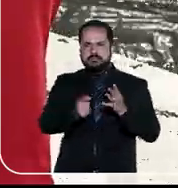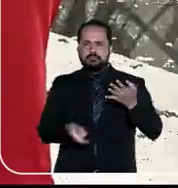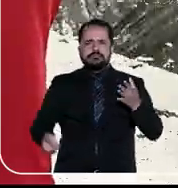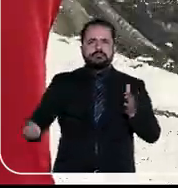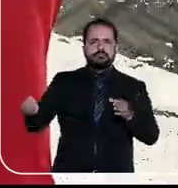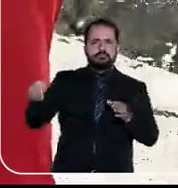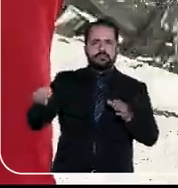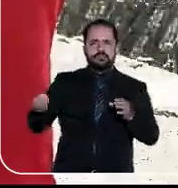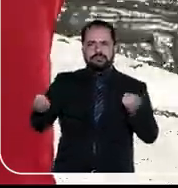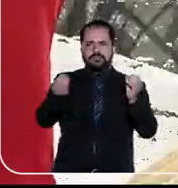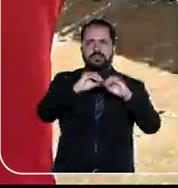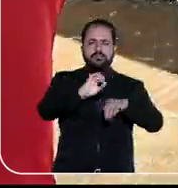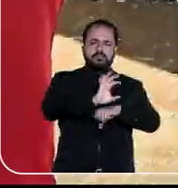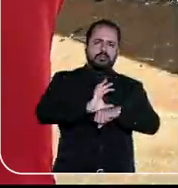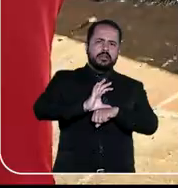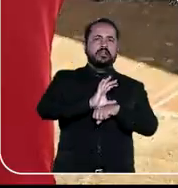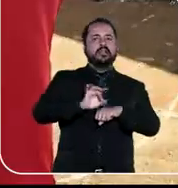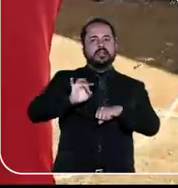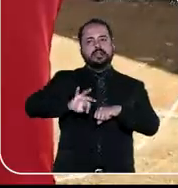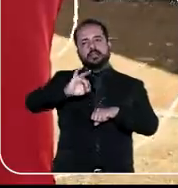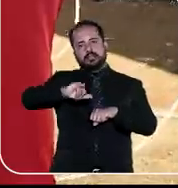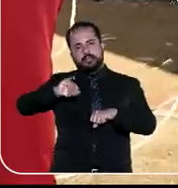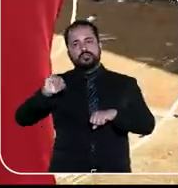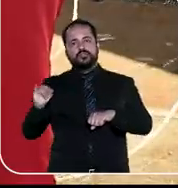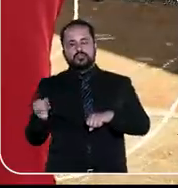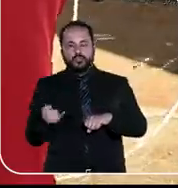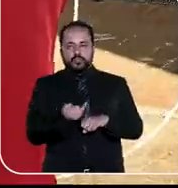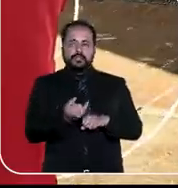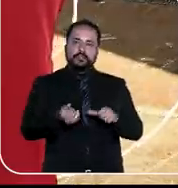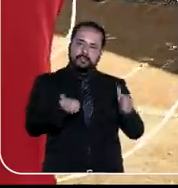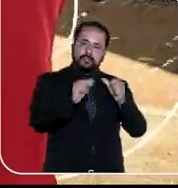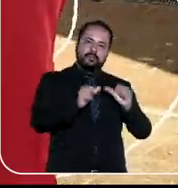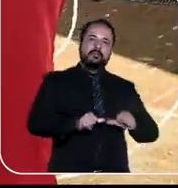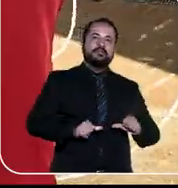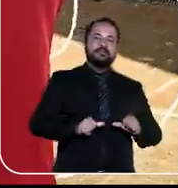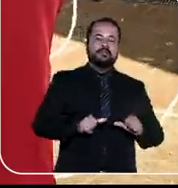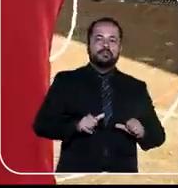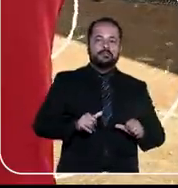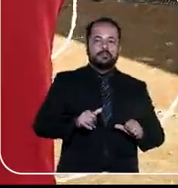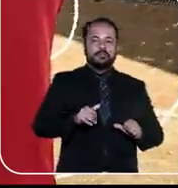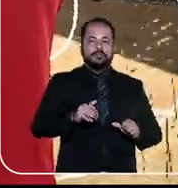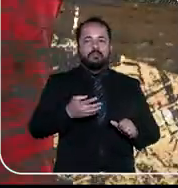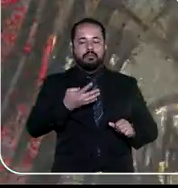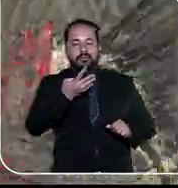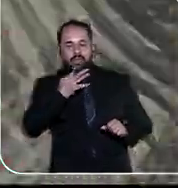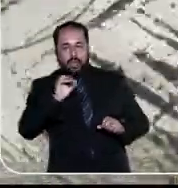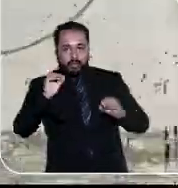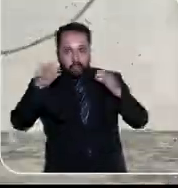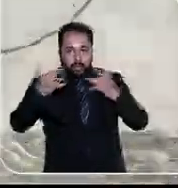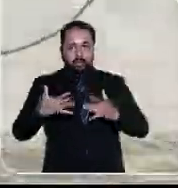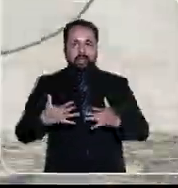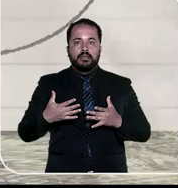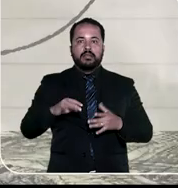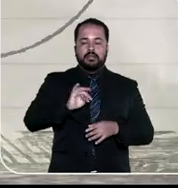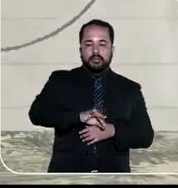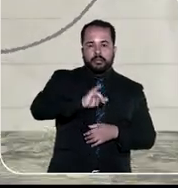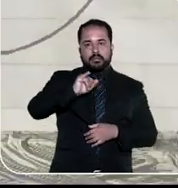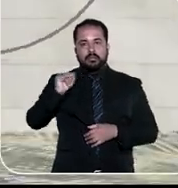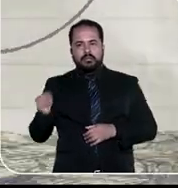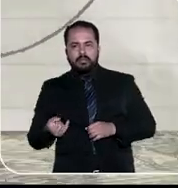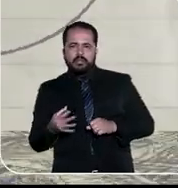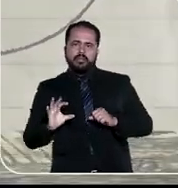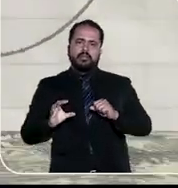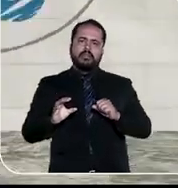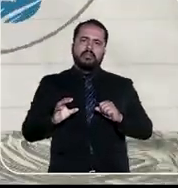não estão dentro da Constituição é a atribuição do STJ. Vamos conhecer melhor essa história? O Superior Tribunal de